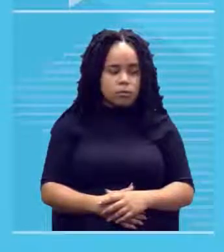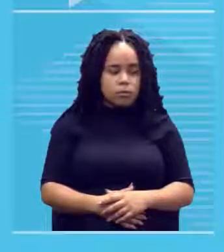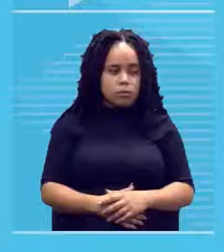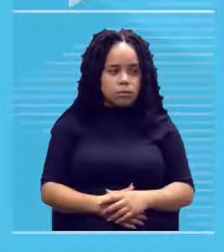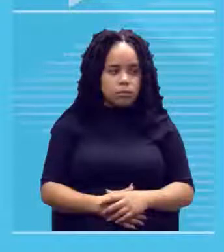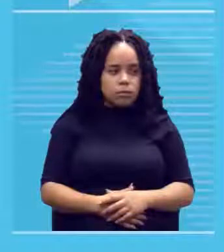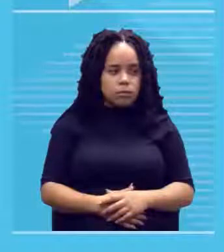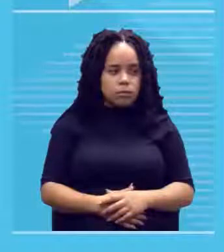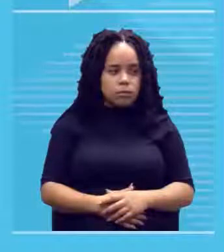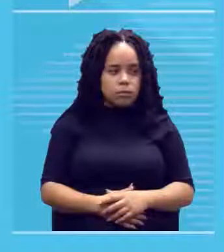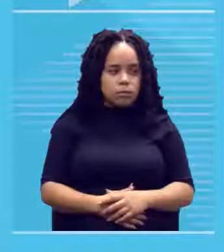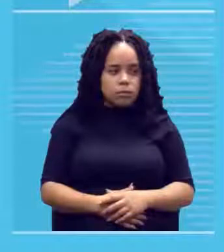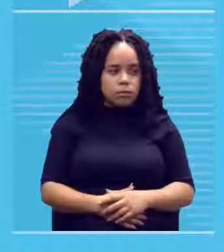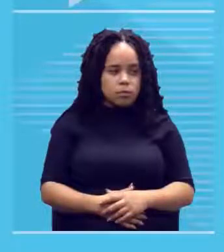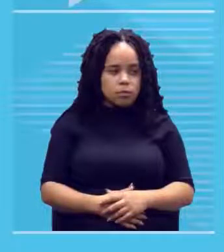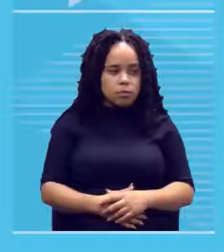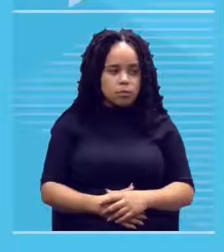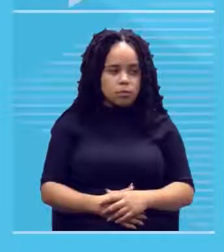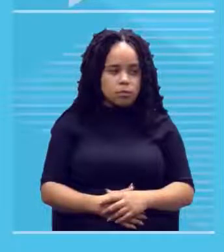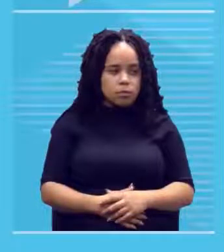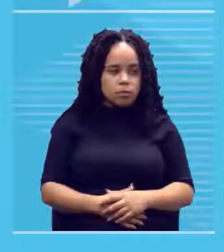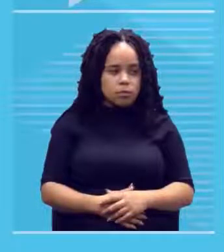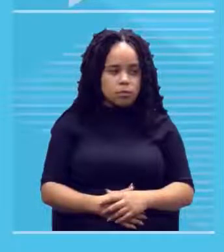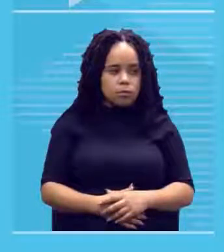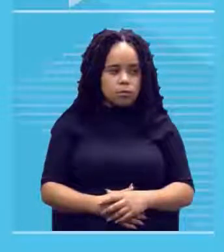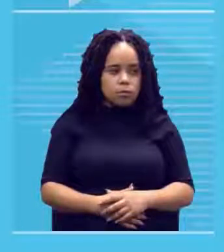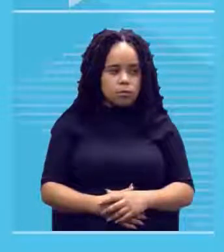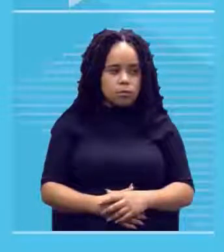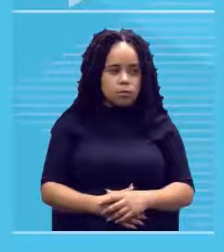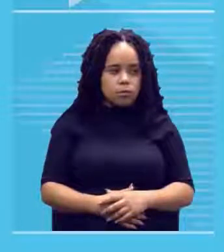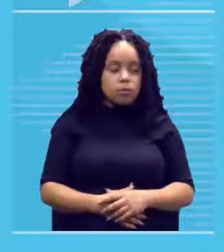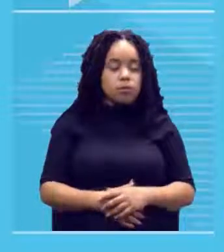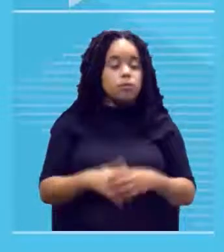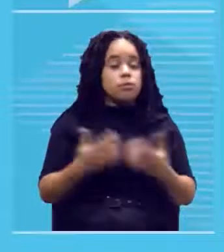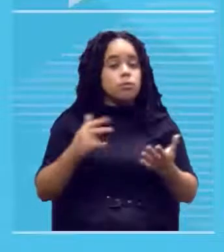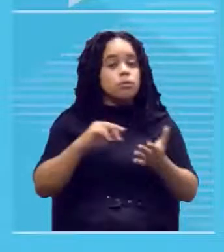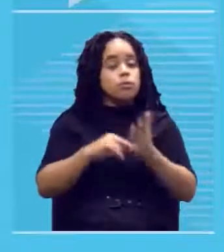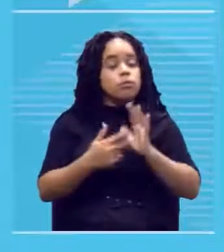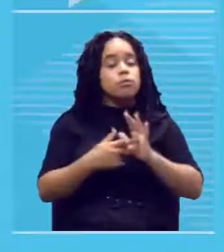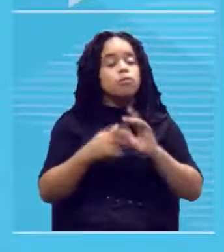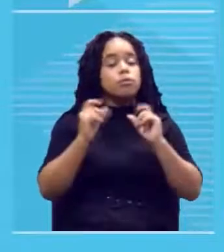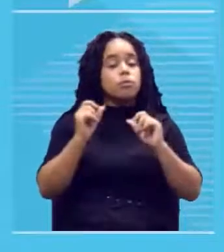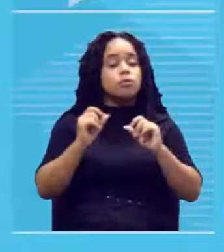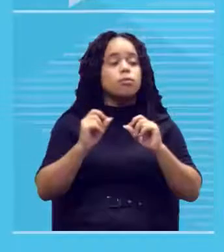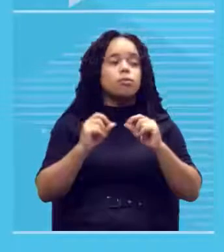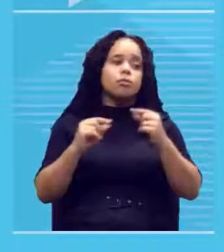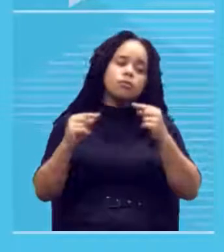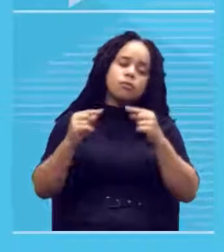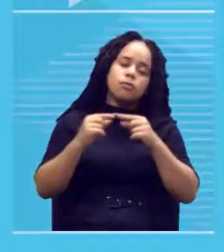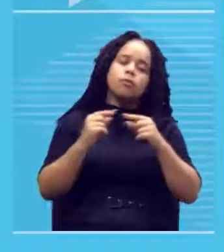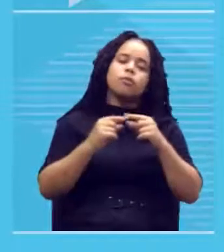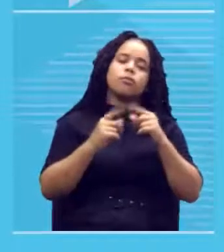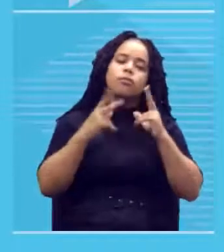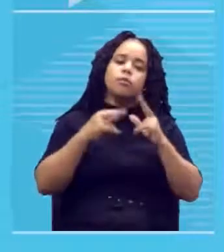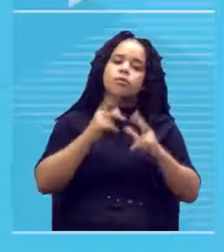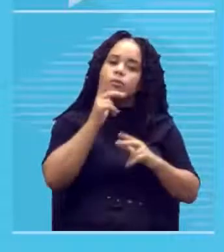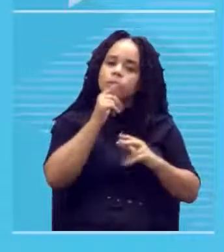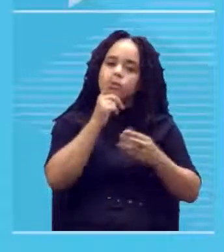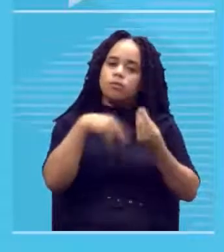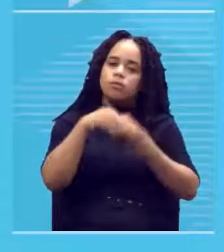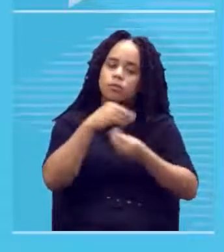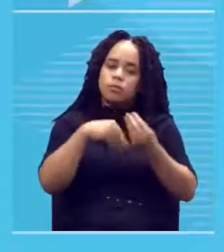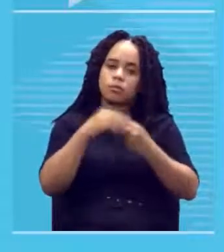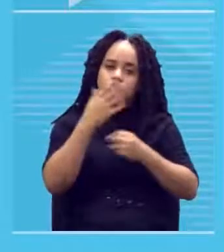pintada for secando secam também o desenho ou seja acaba sendo um tipo de aquarela e esse desenho